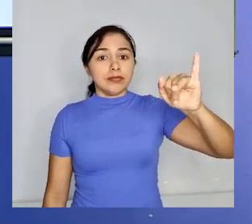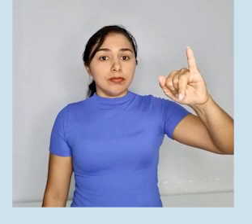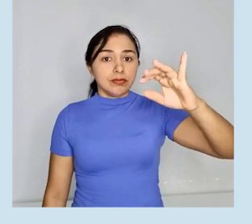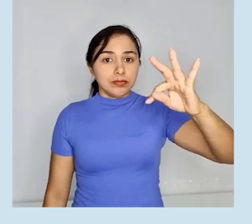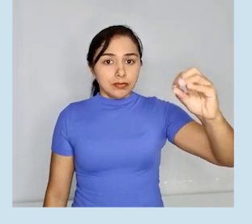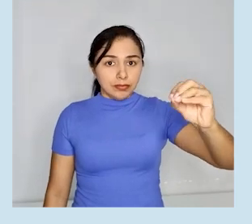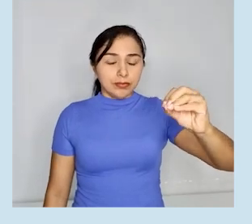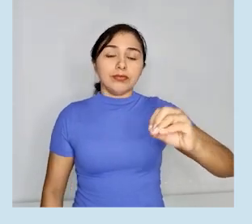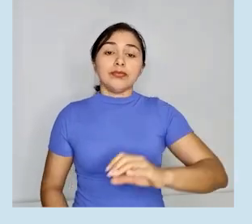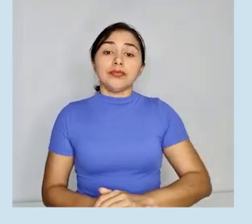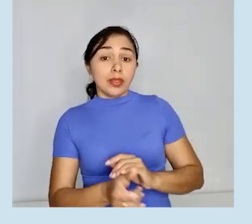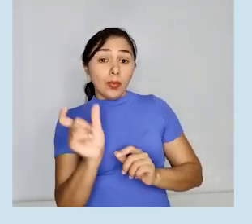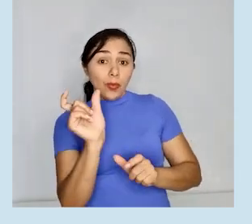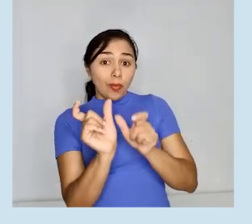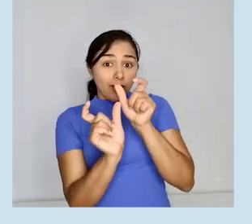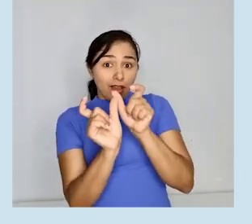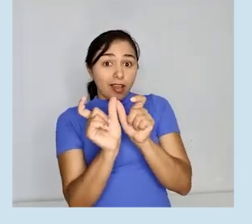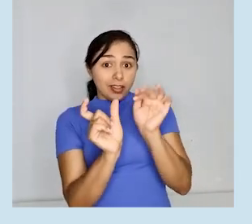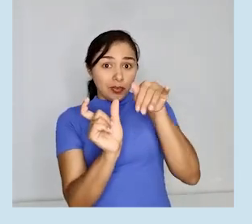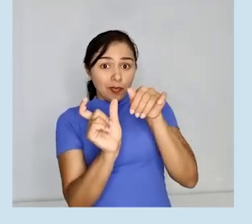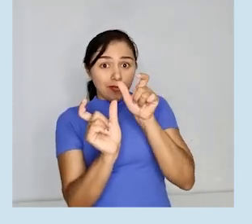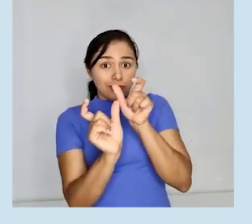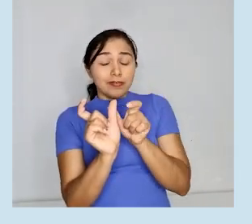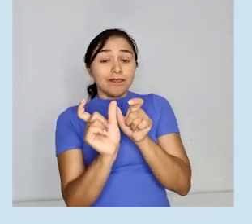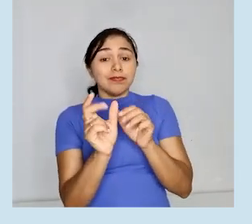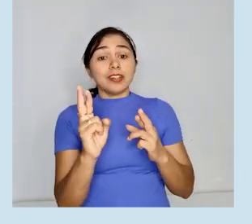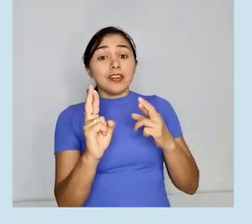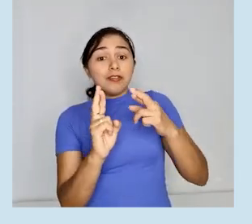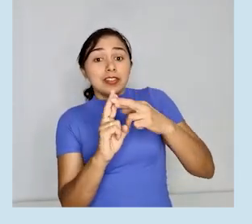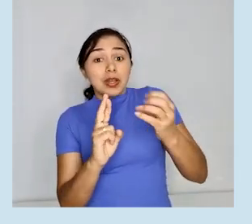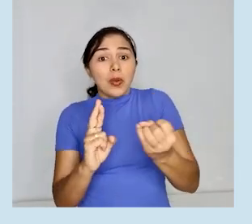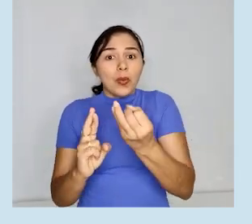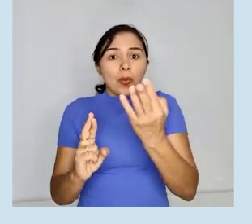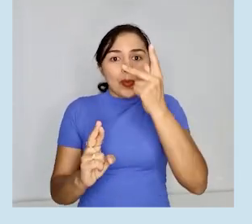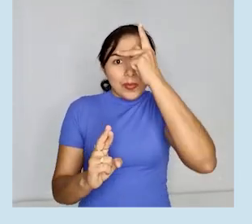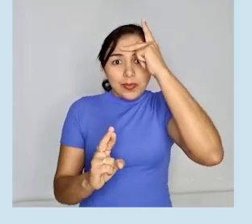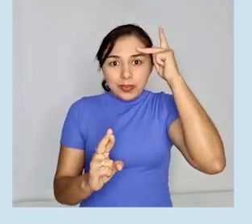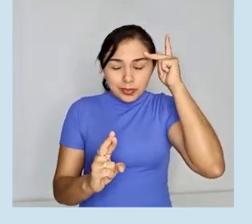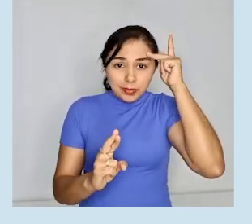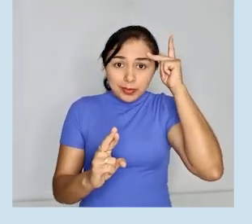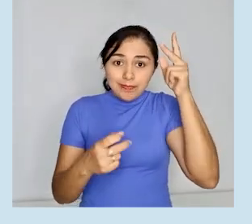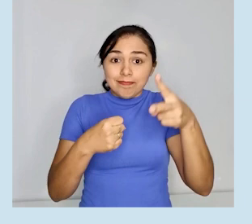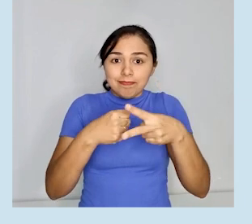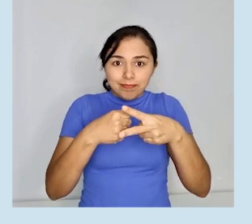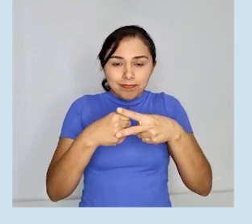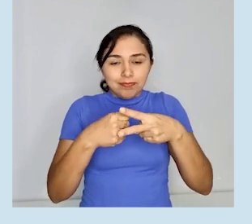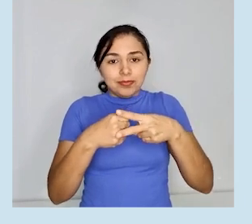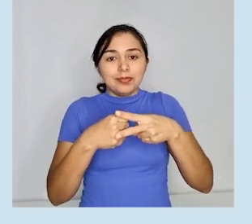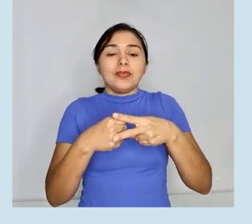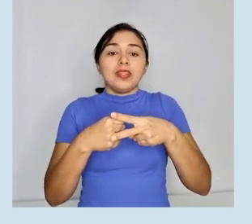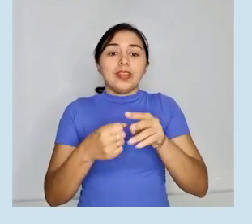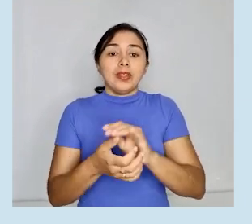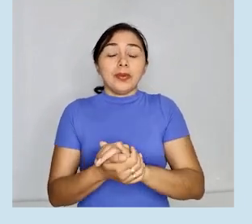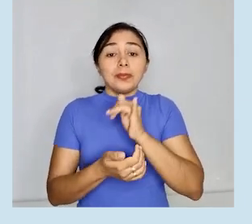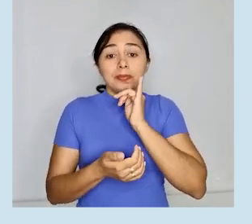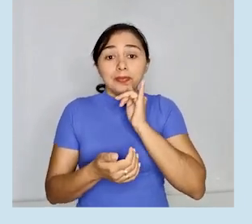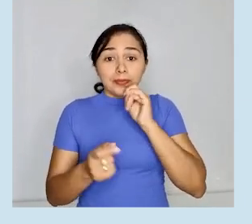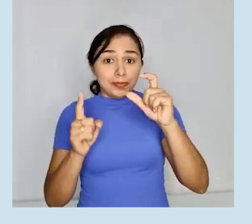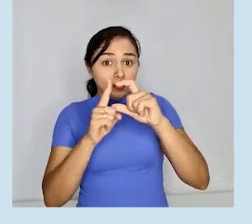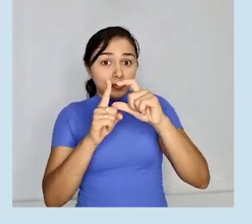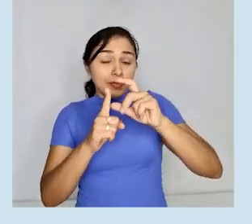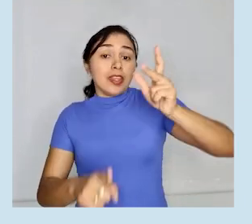Desinência número pessoal, vai indicar o número e a pessoa a qual se refere a ação verbal. Temos aqui,